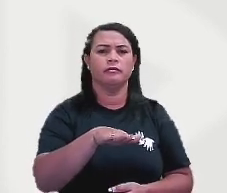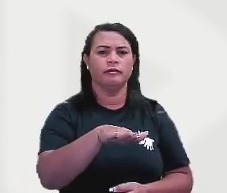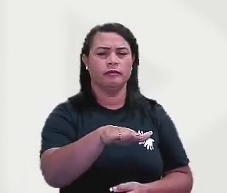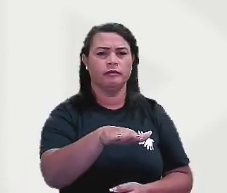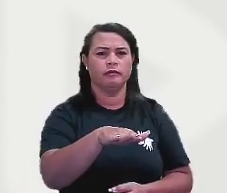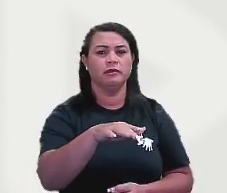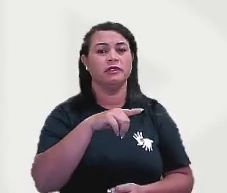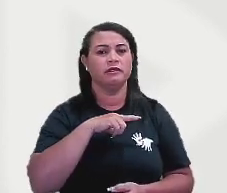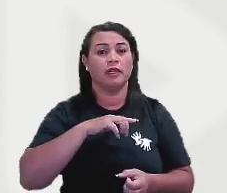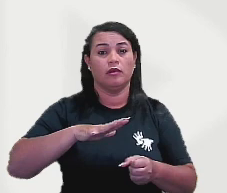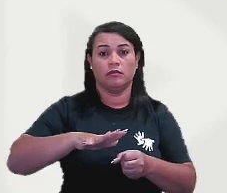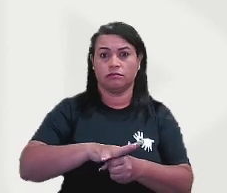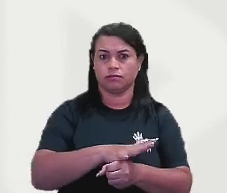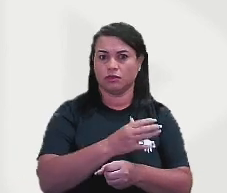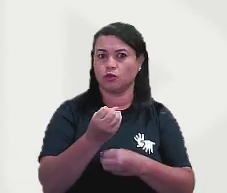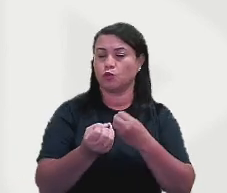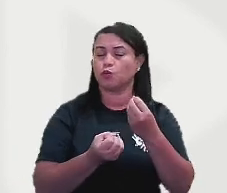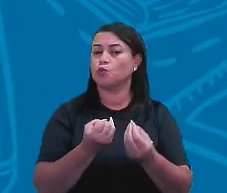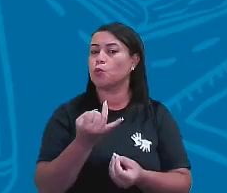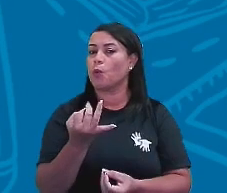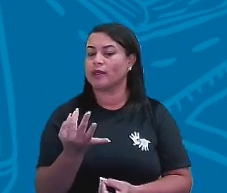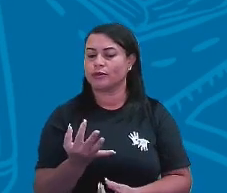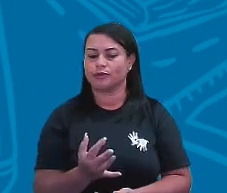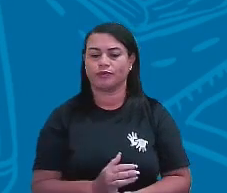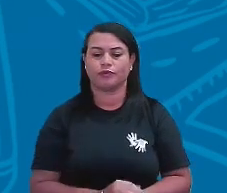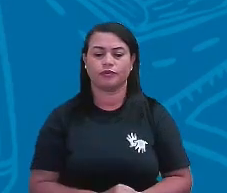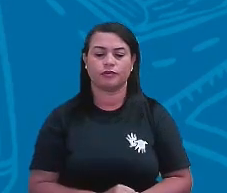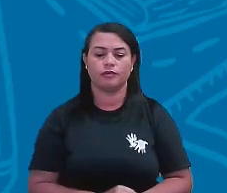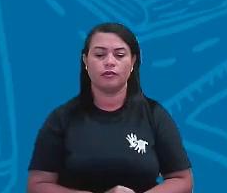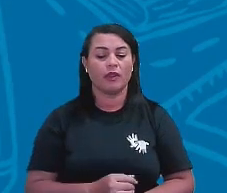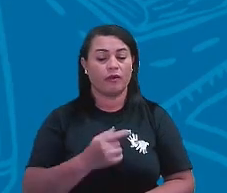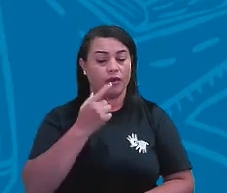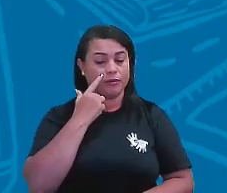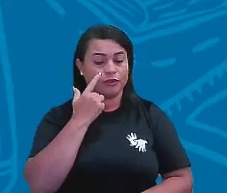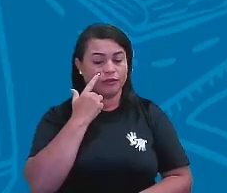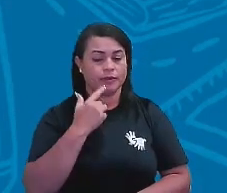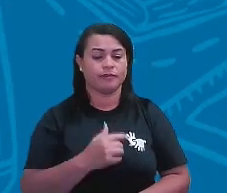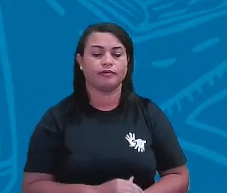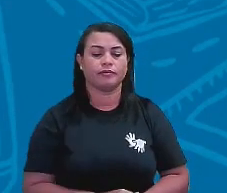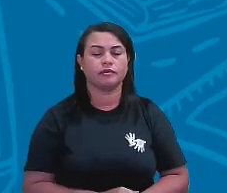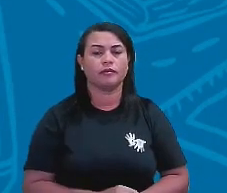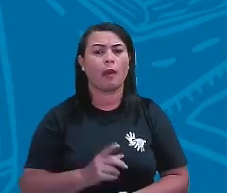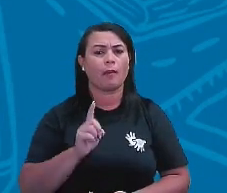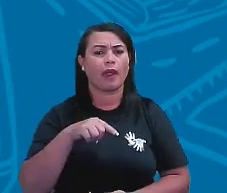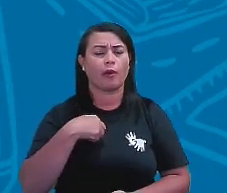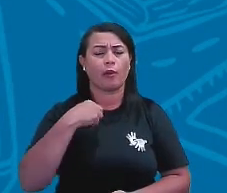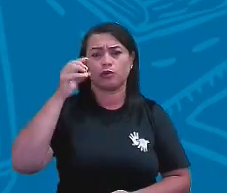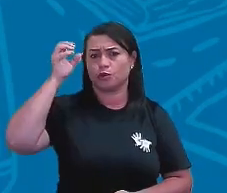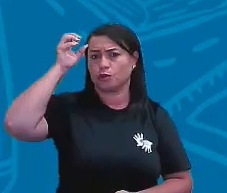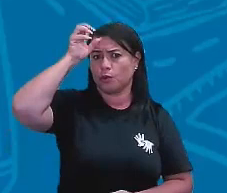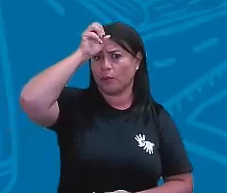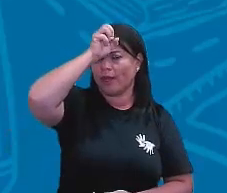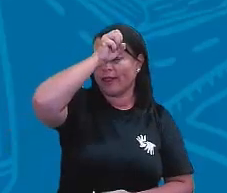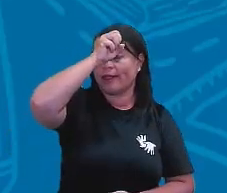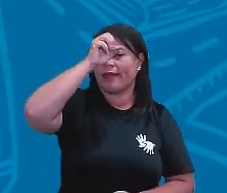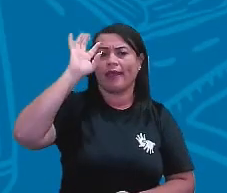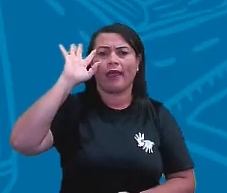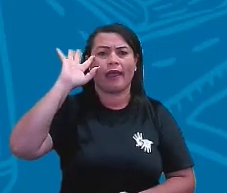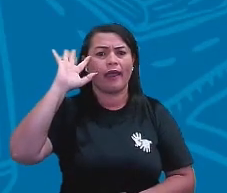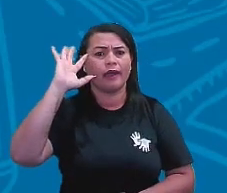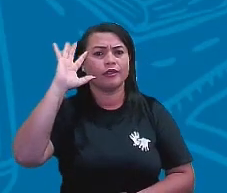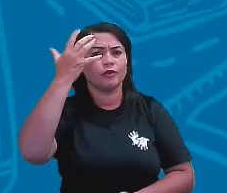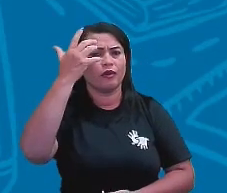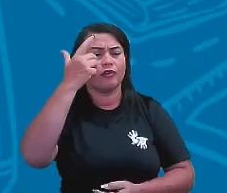quando está de tanque cheio. Então, vamos lá! Vamos seguir para que a gente possa compreender. Para que a gente possa resolver,